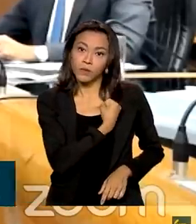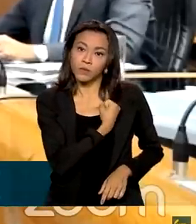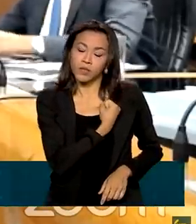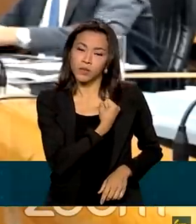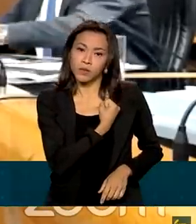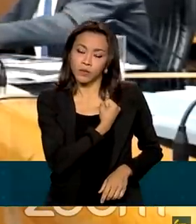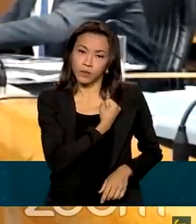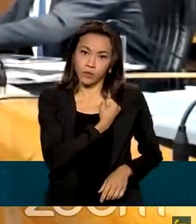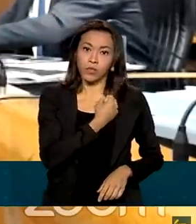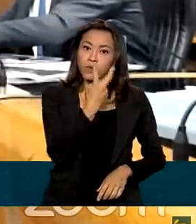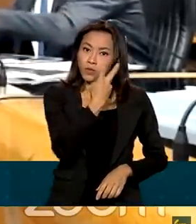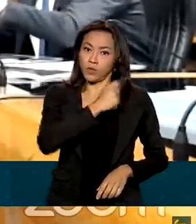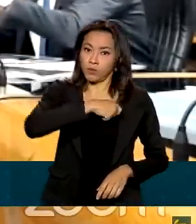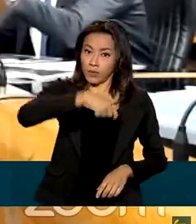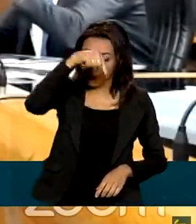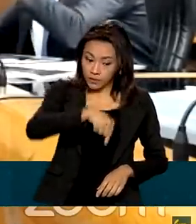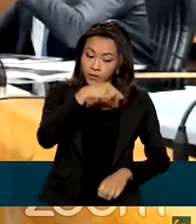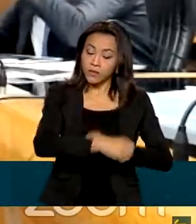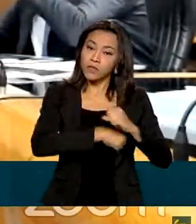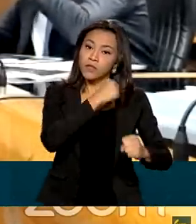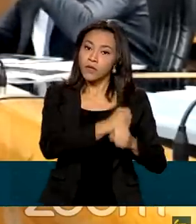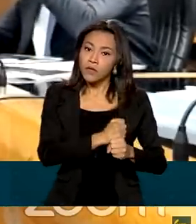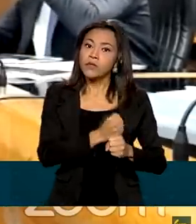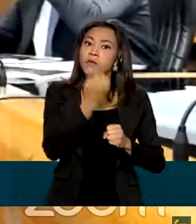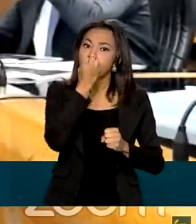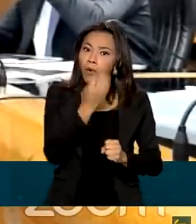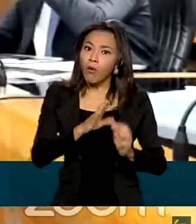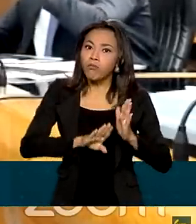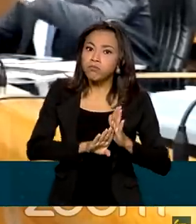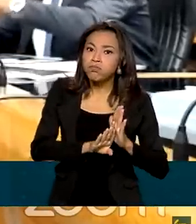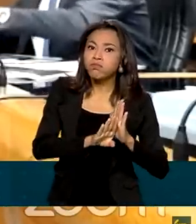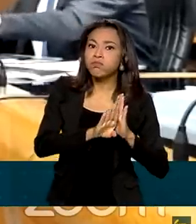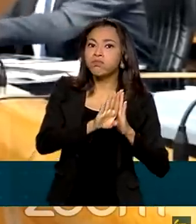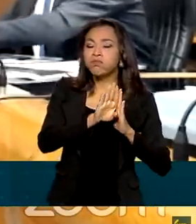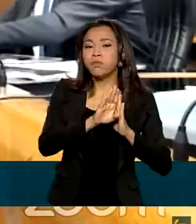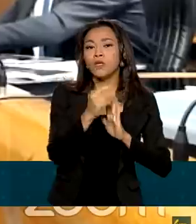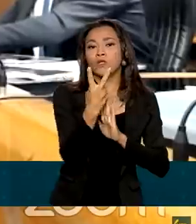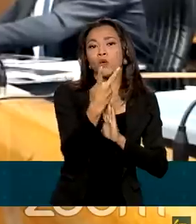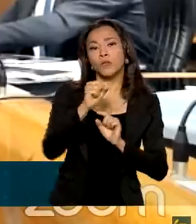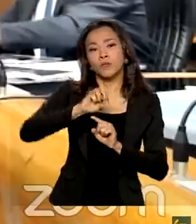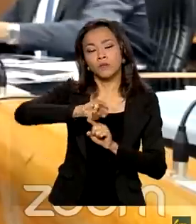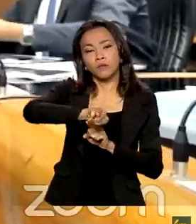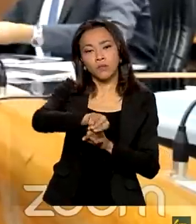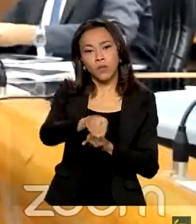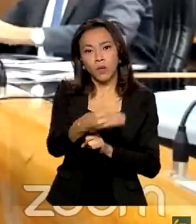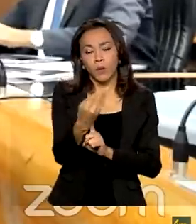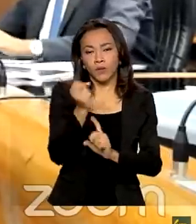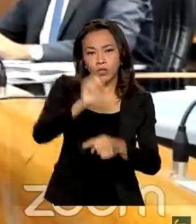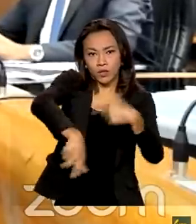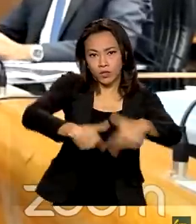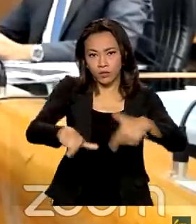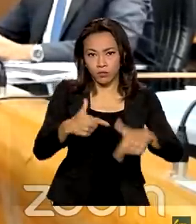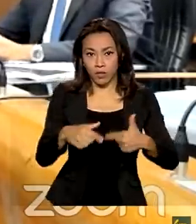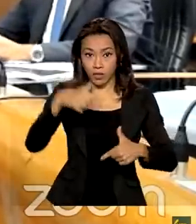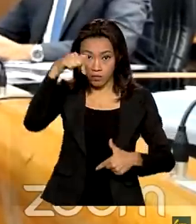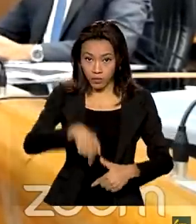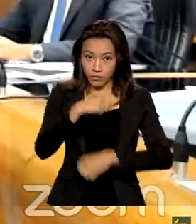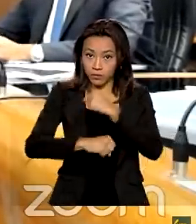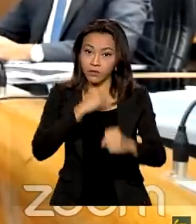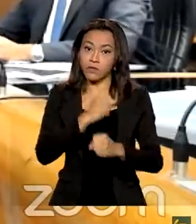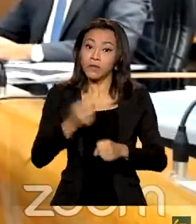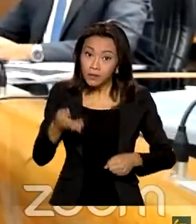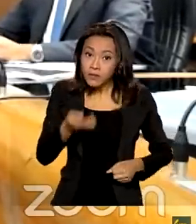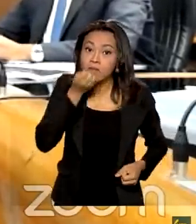meses do ano, já projetam um número em torno de 2 milhões de empregos em 2022. Isso